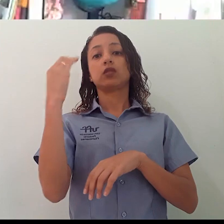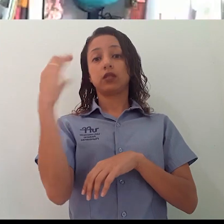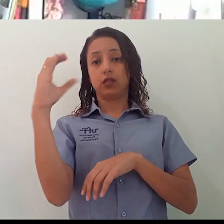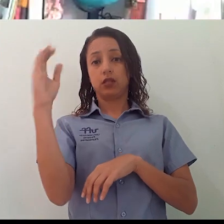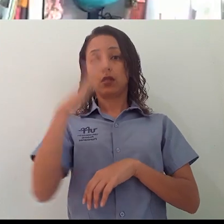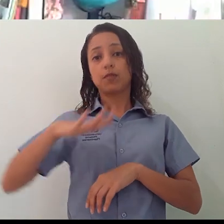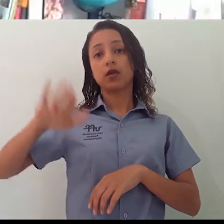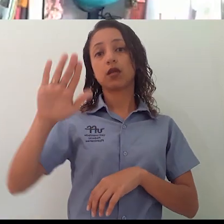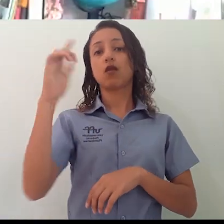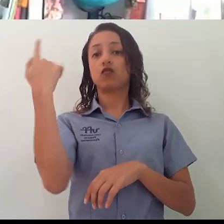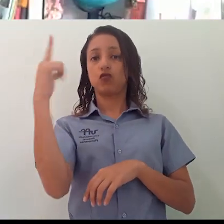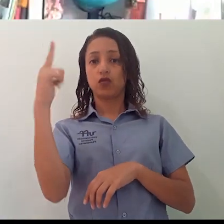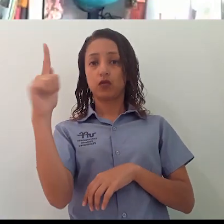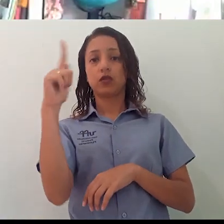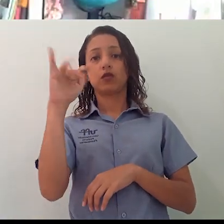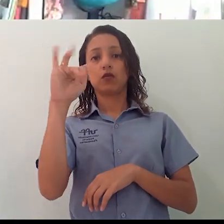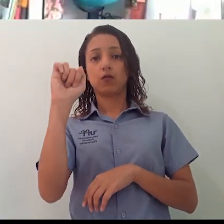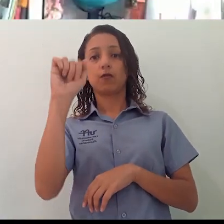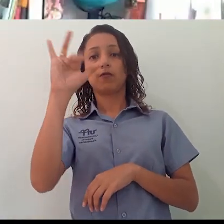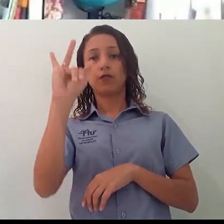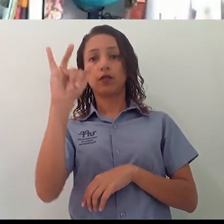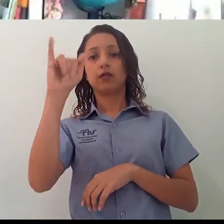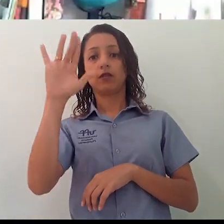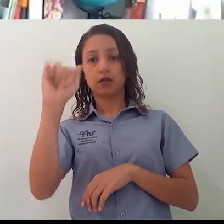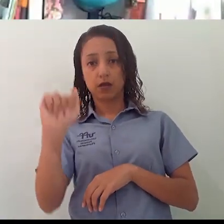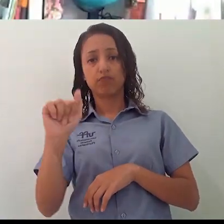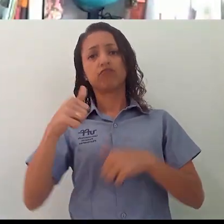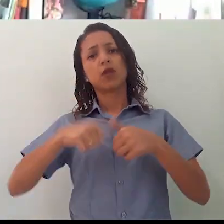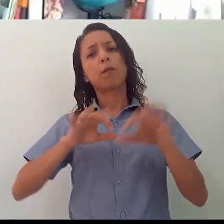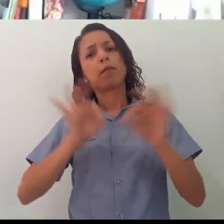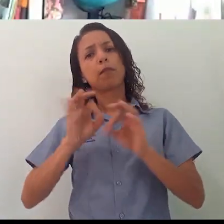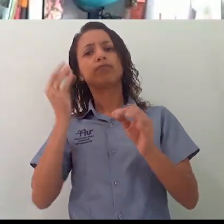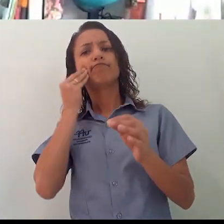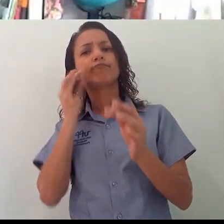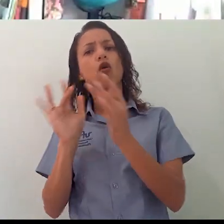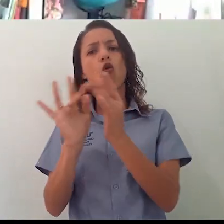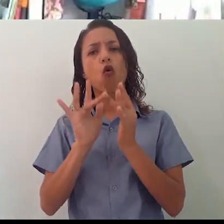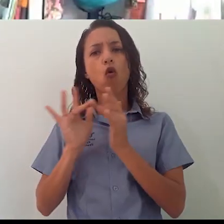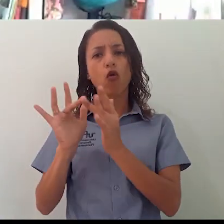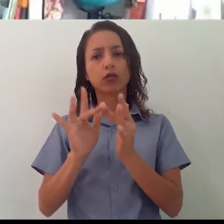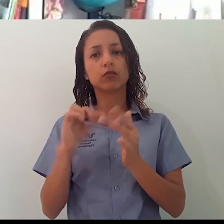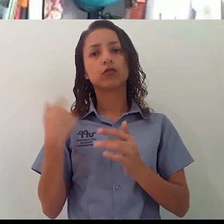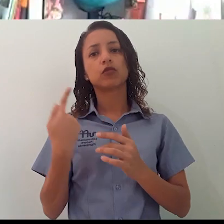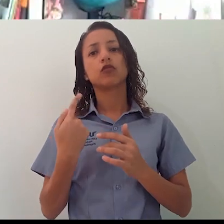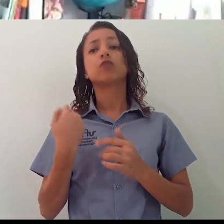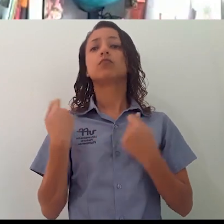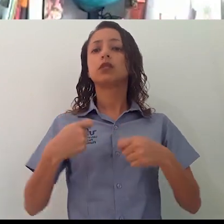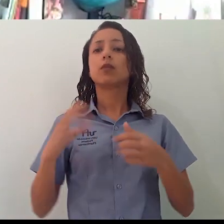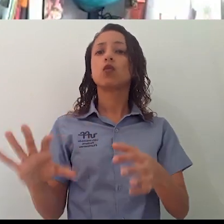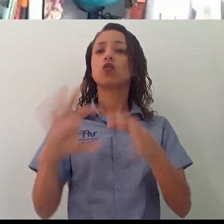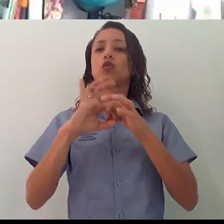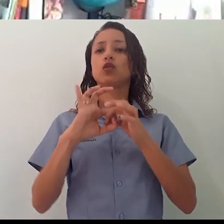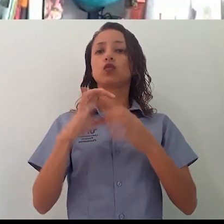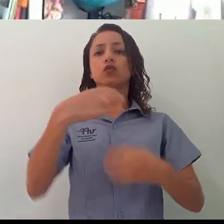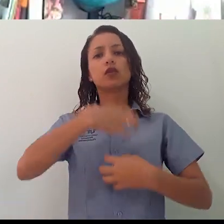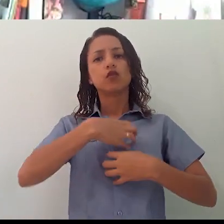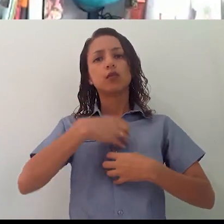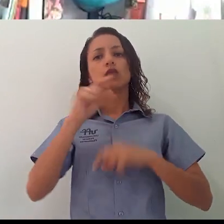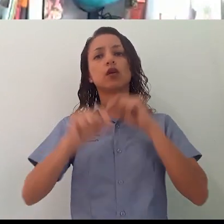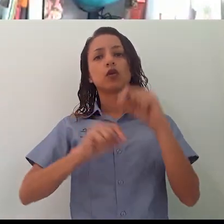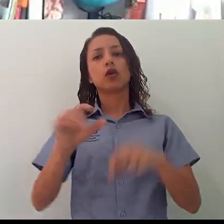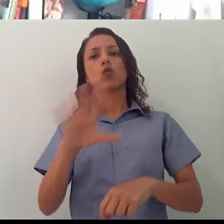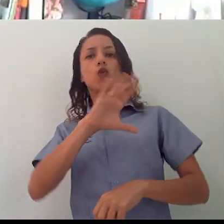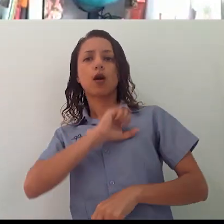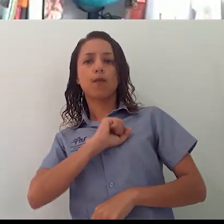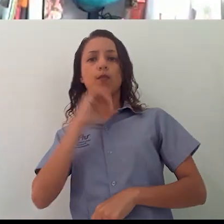Ciência Ambiental, Geografia e Geofísica, estão preparando, estão tentando manter contato. A gente precisa manter essa chama que